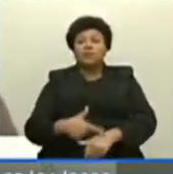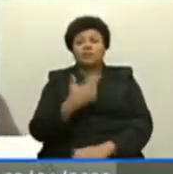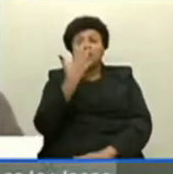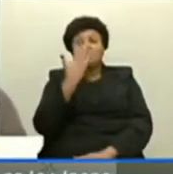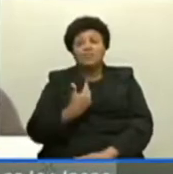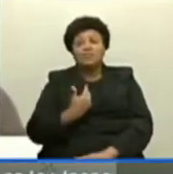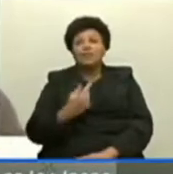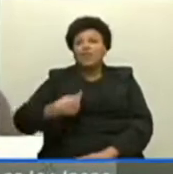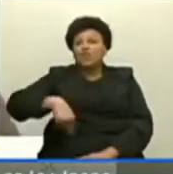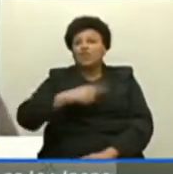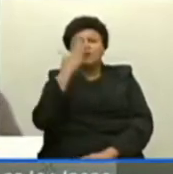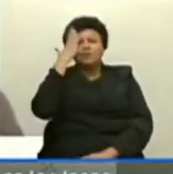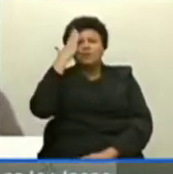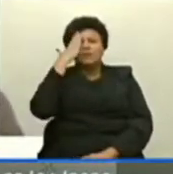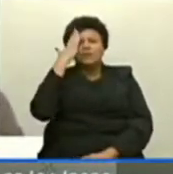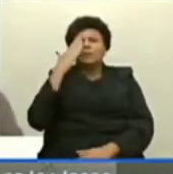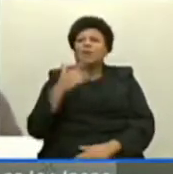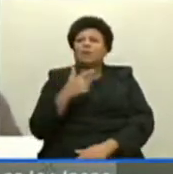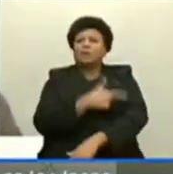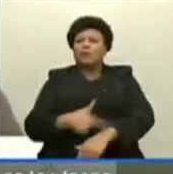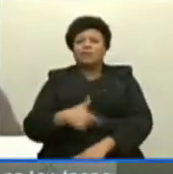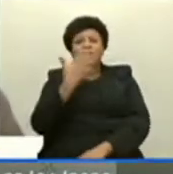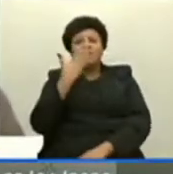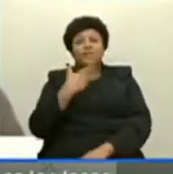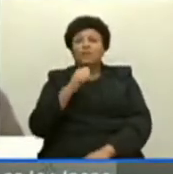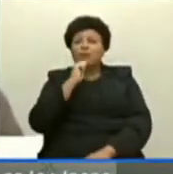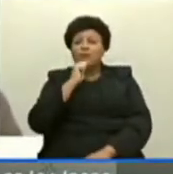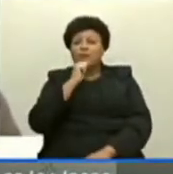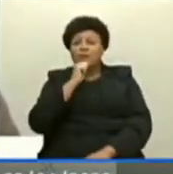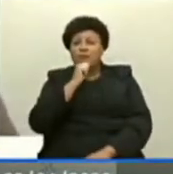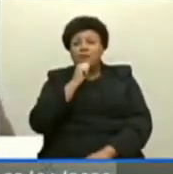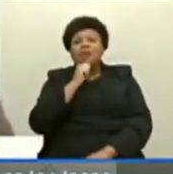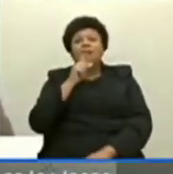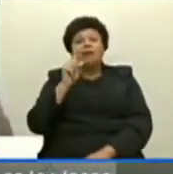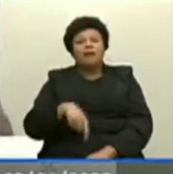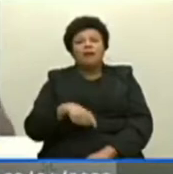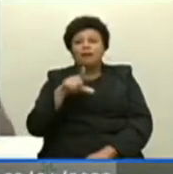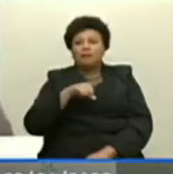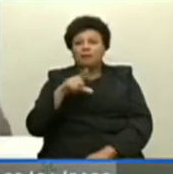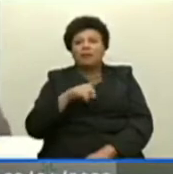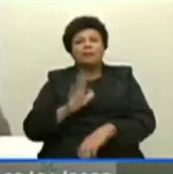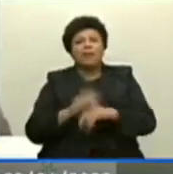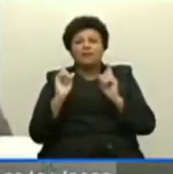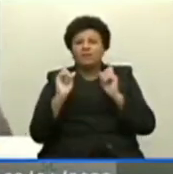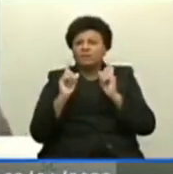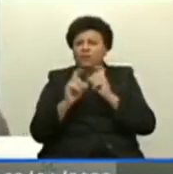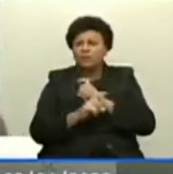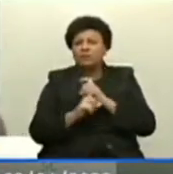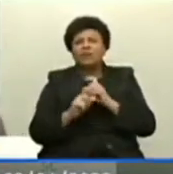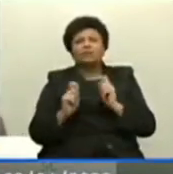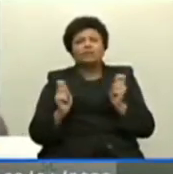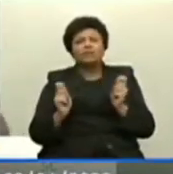A gente sabe que a rede infantil ainda é, a educação infantil é aquela que tem mais dificuldade de poder